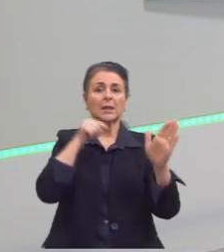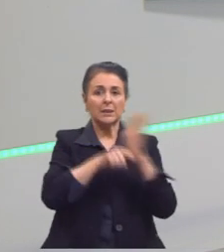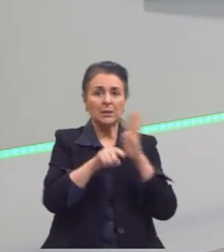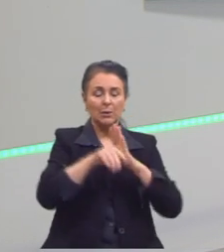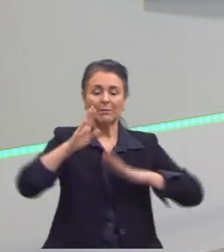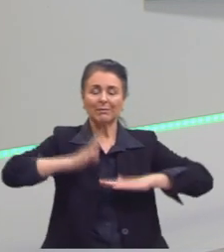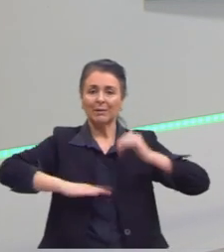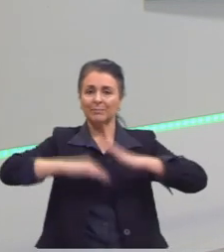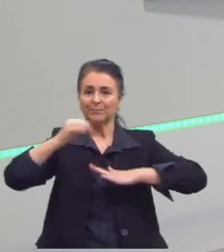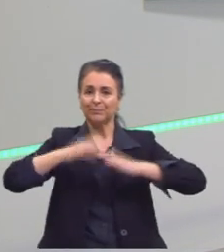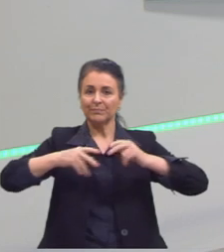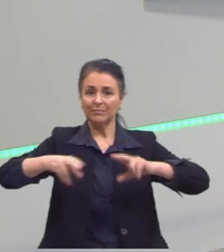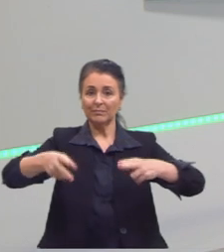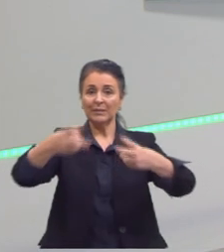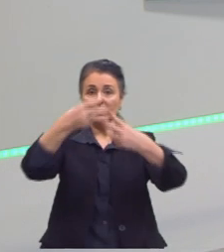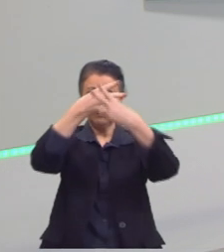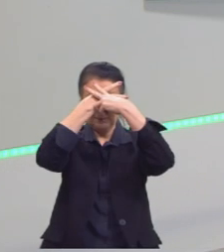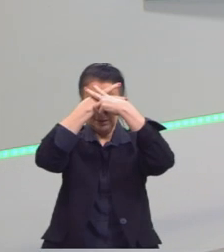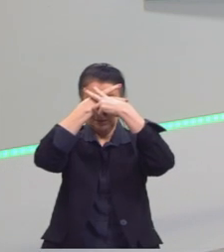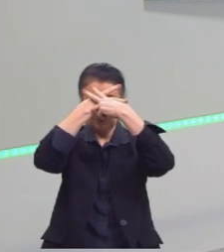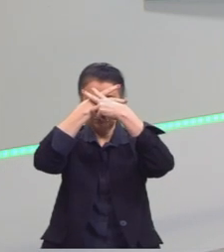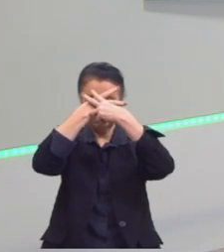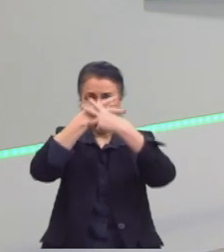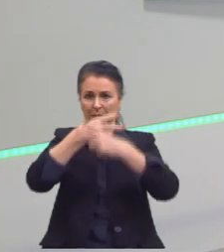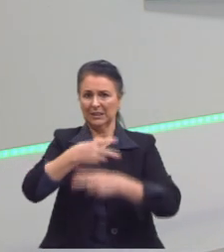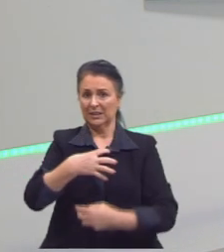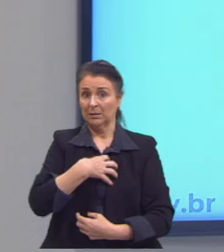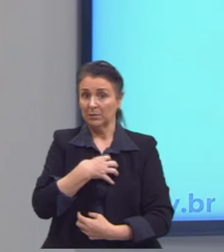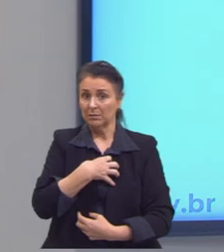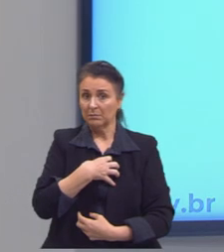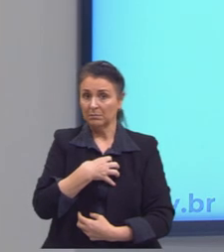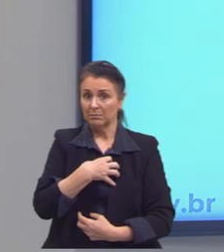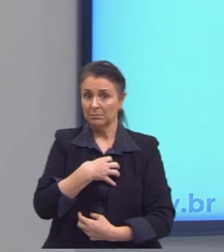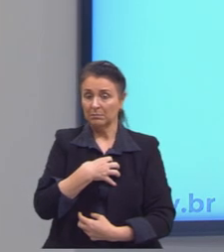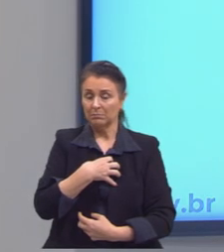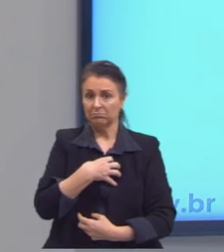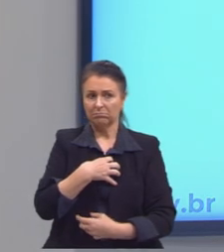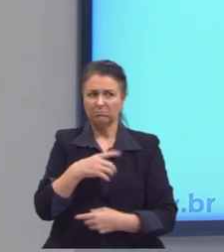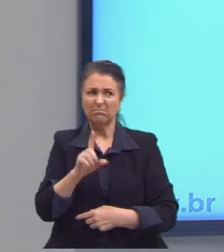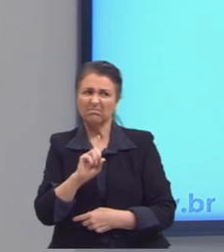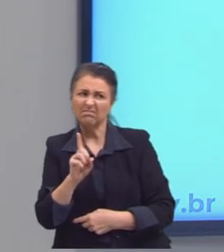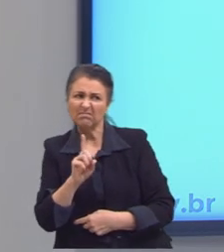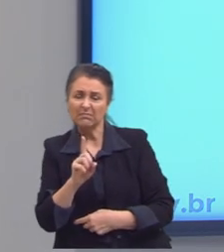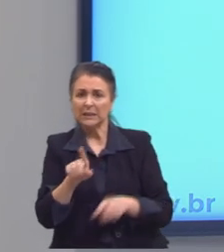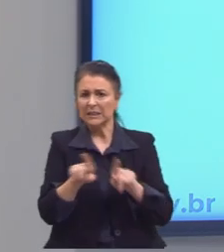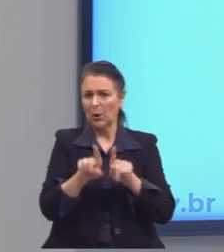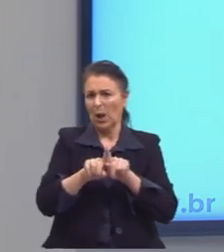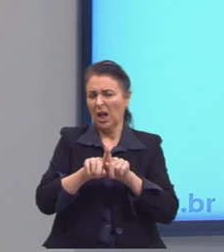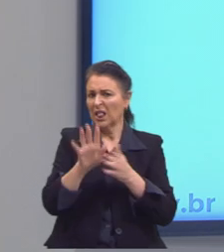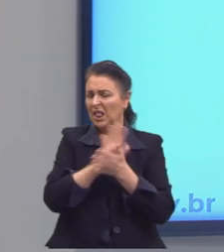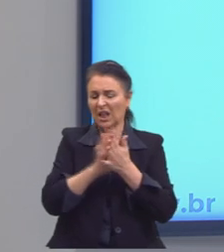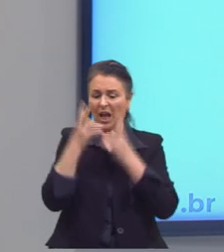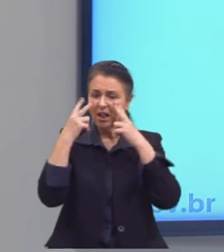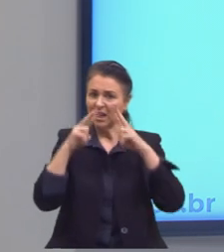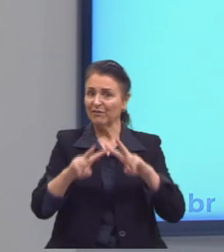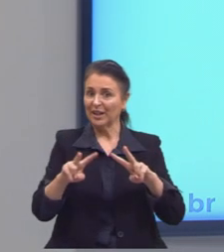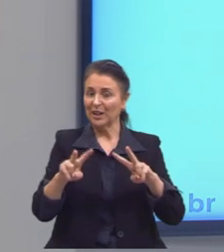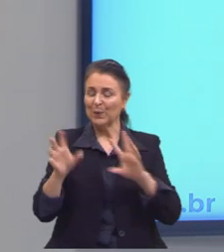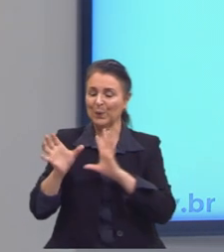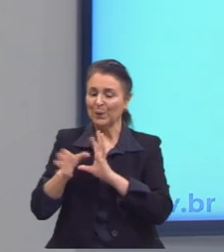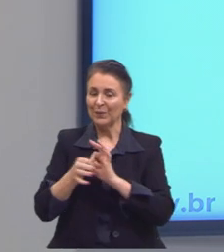práticas pagãs na Bahia. Isso também não tem nada a ver com aquele contexto ali do momento.